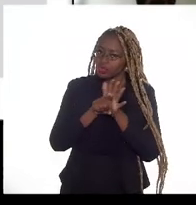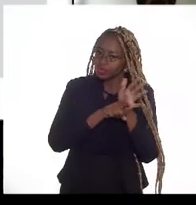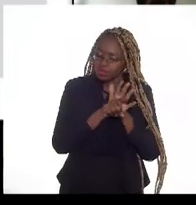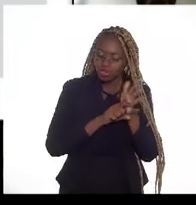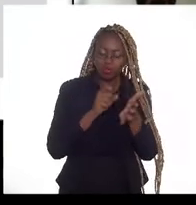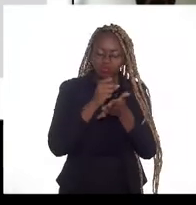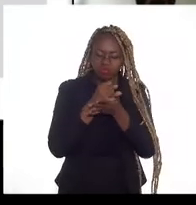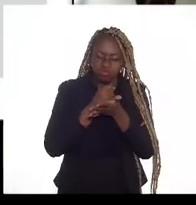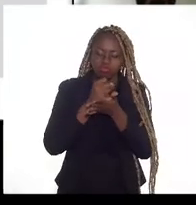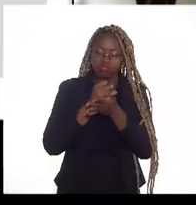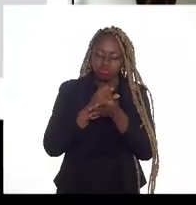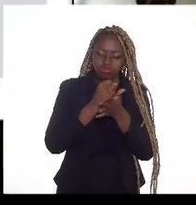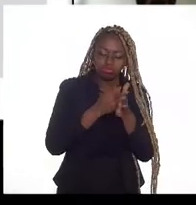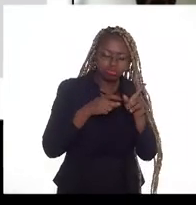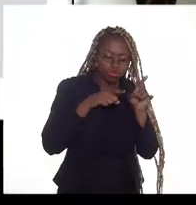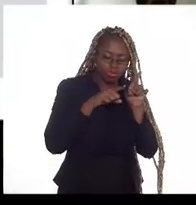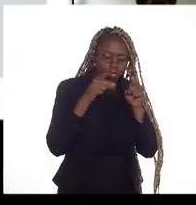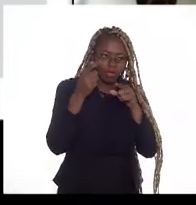laboratórios